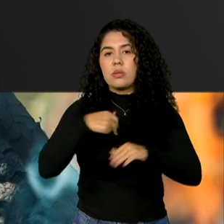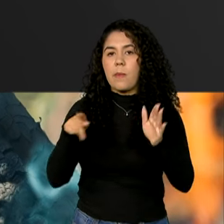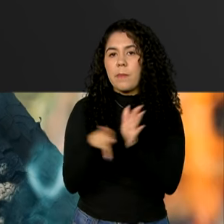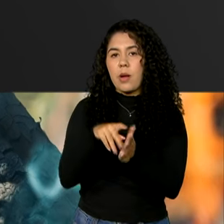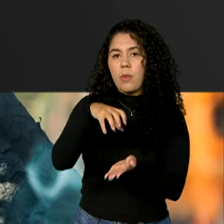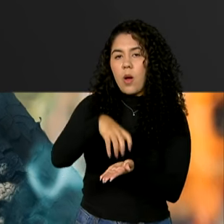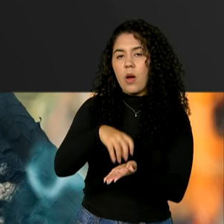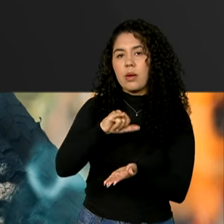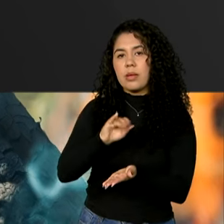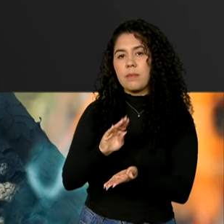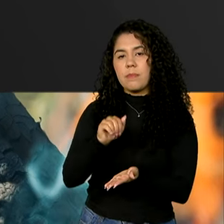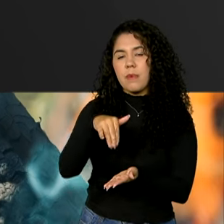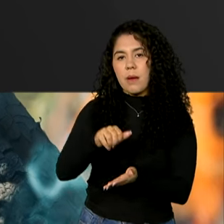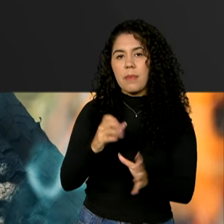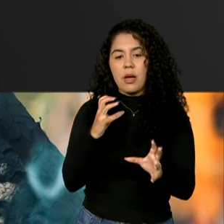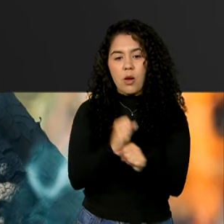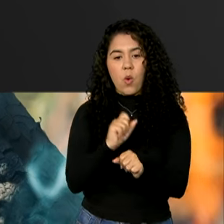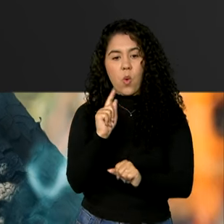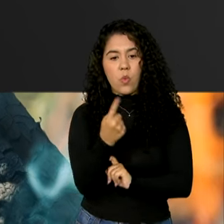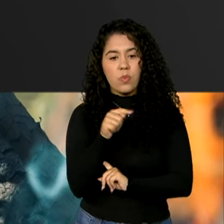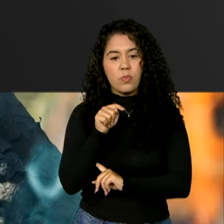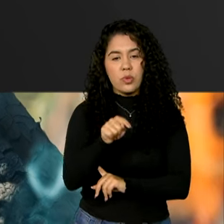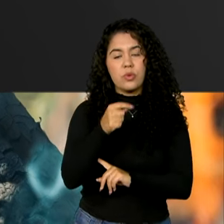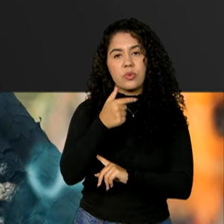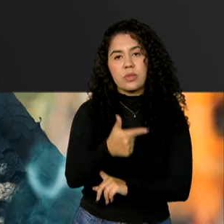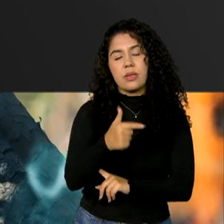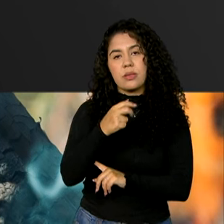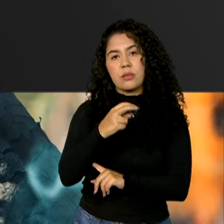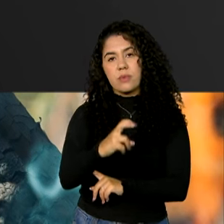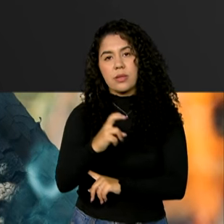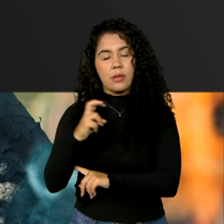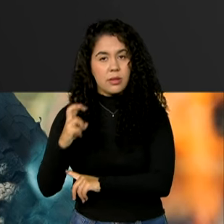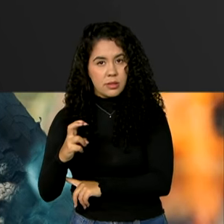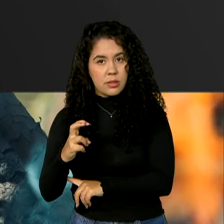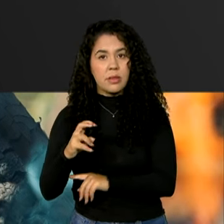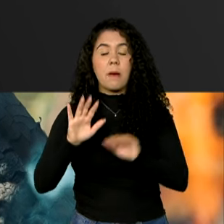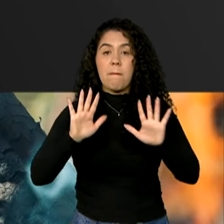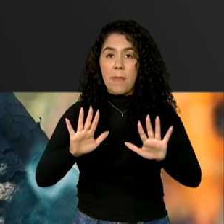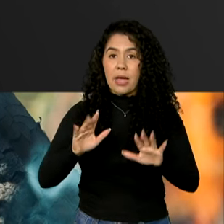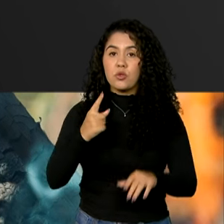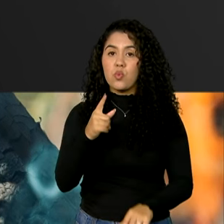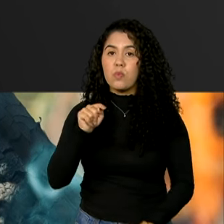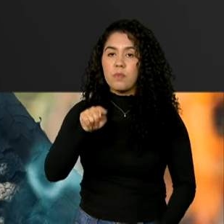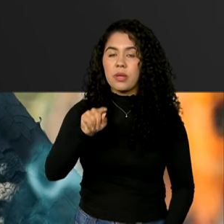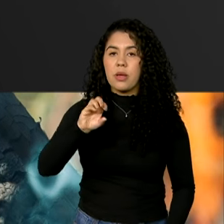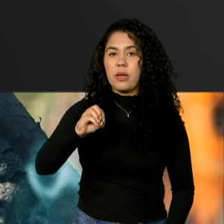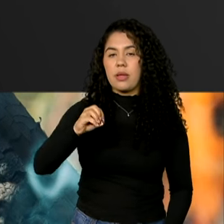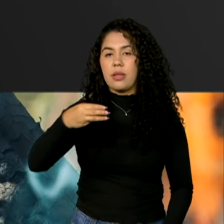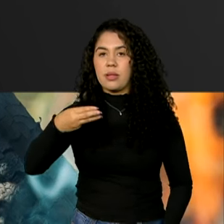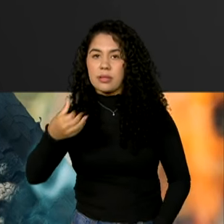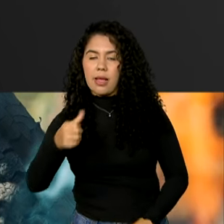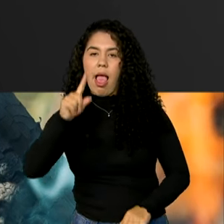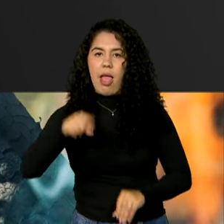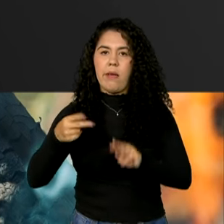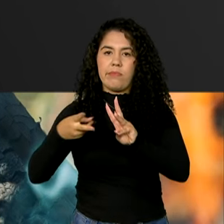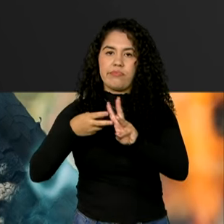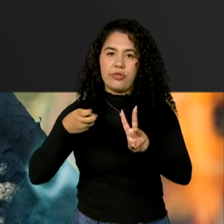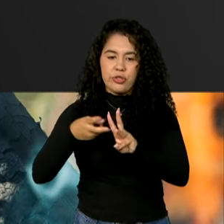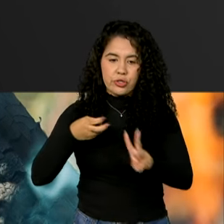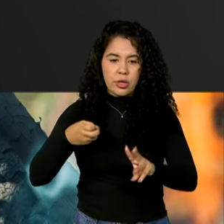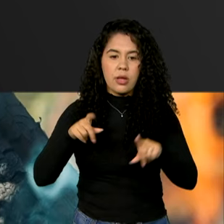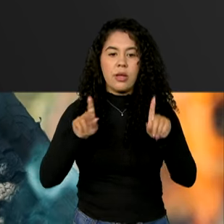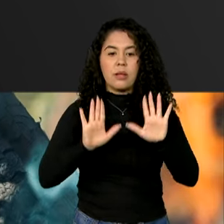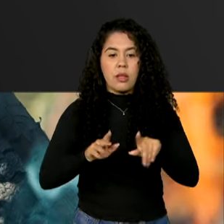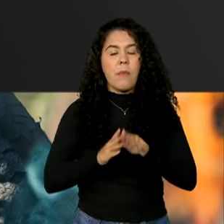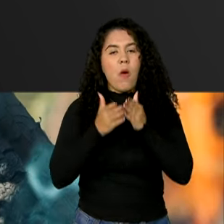.255, sendo 1.116 indígenas. 30 aeronaves e 39 embarcações do